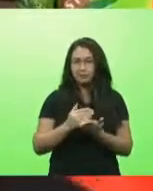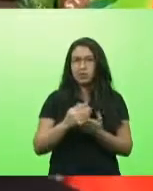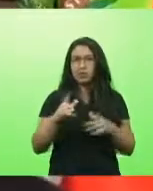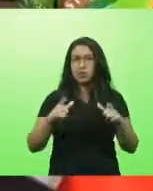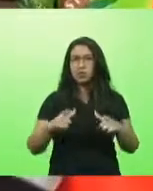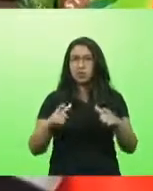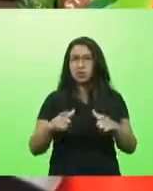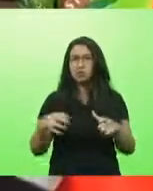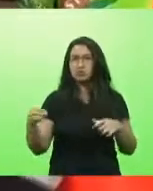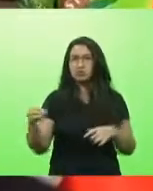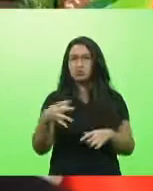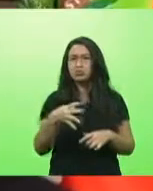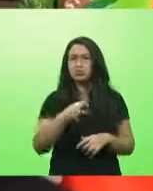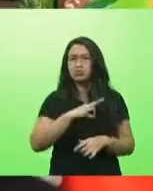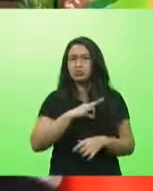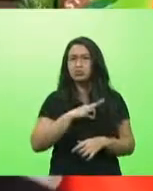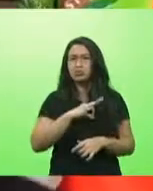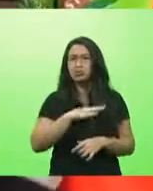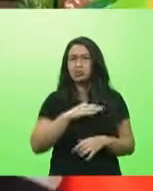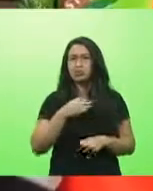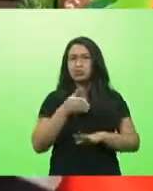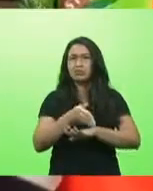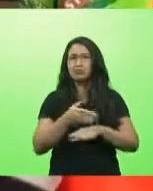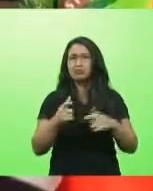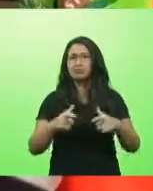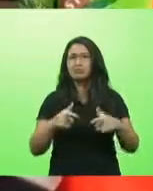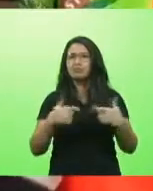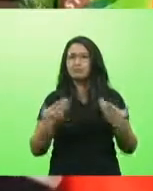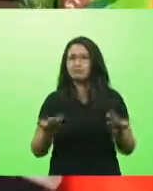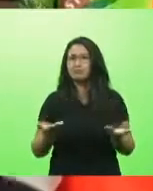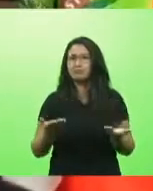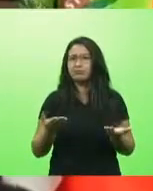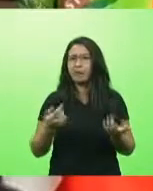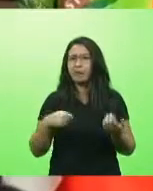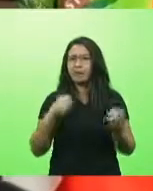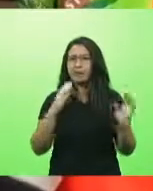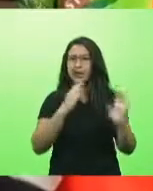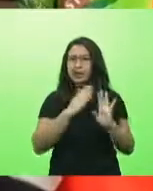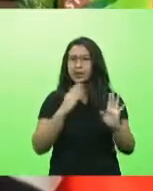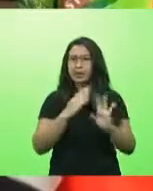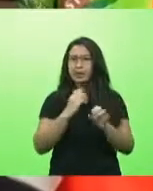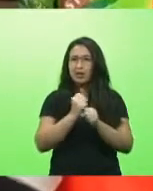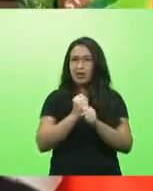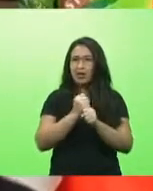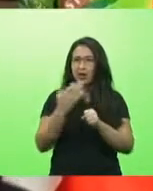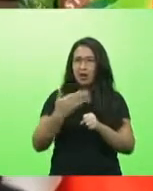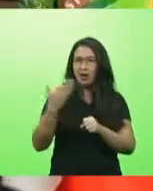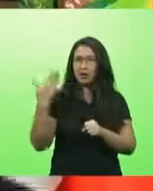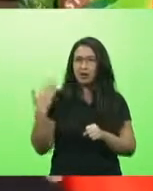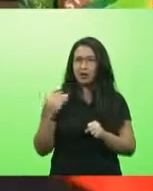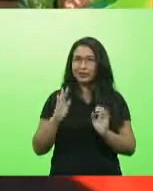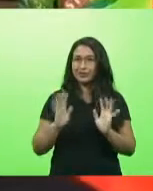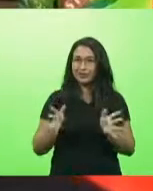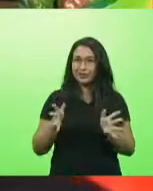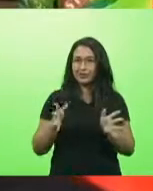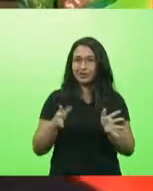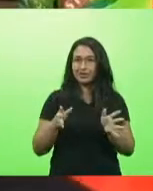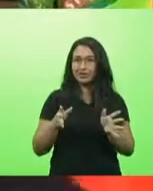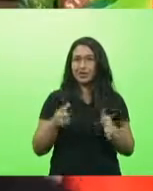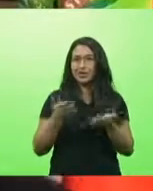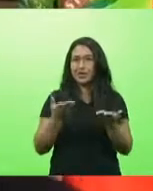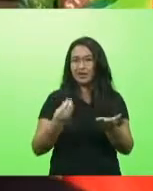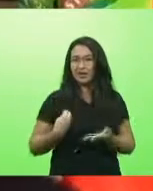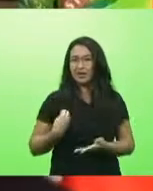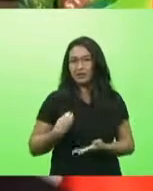novos mas só sempre antes de mandar os novos é verificado os mais antigos que já estão naquela cidade que querem ser movimentados